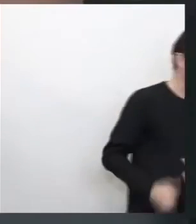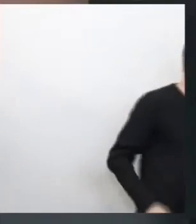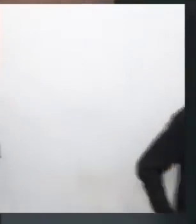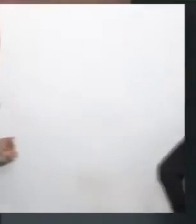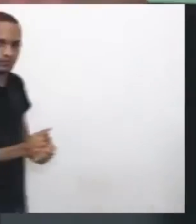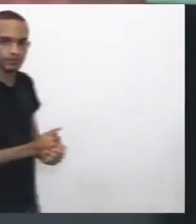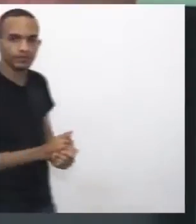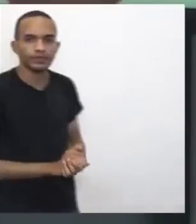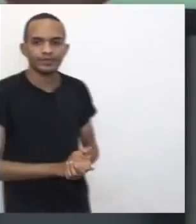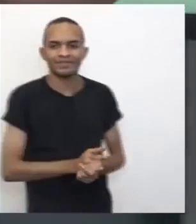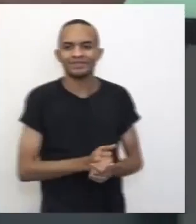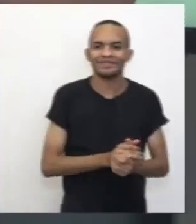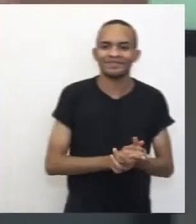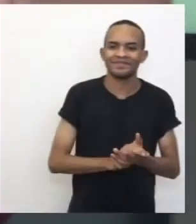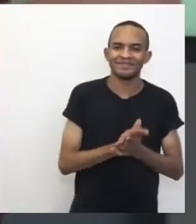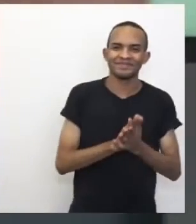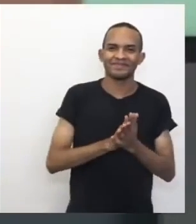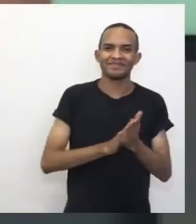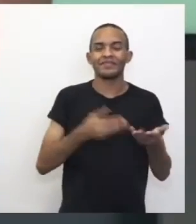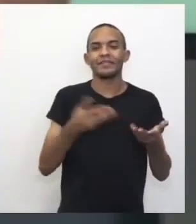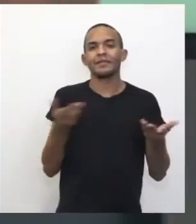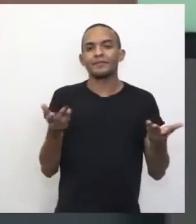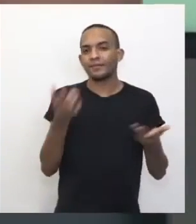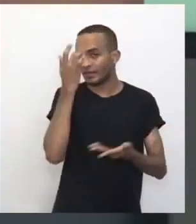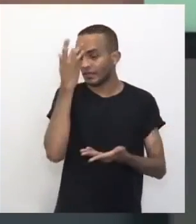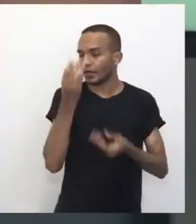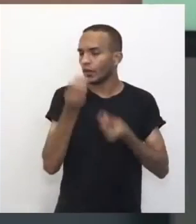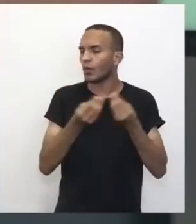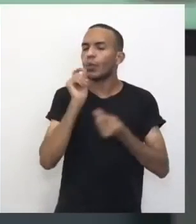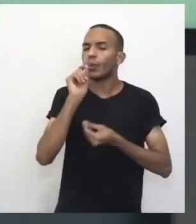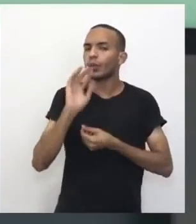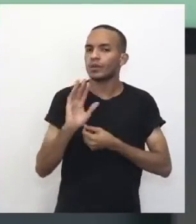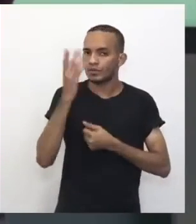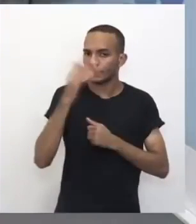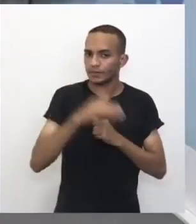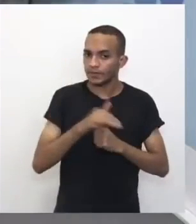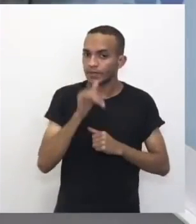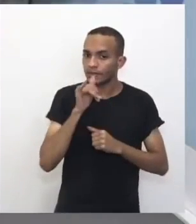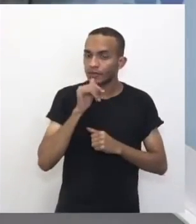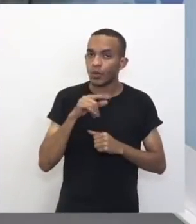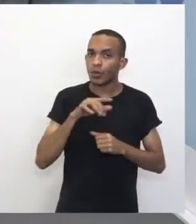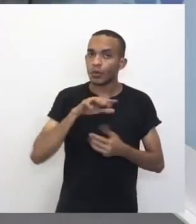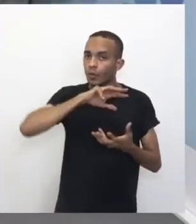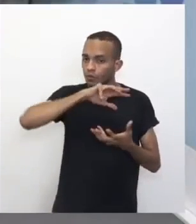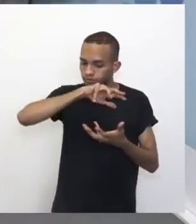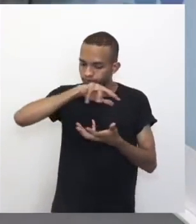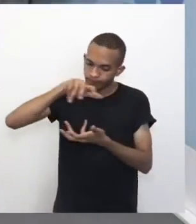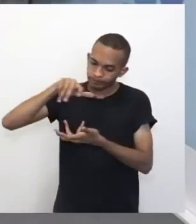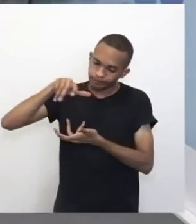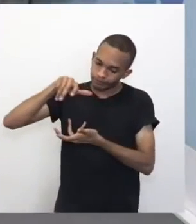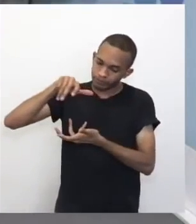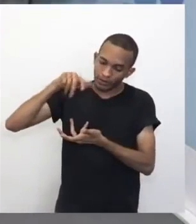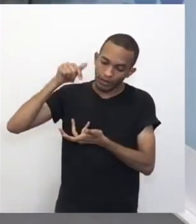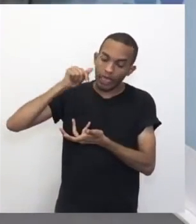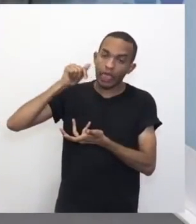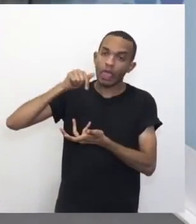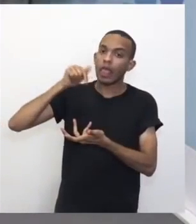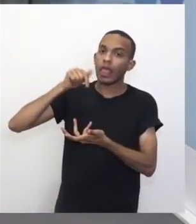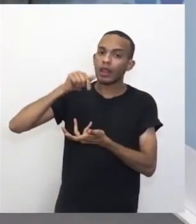grande para facilitar. O que acontece? O nosso planeta, ele não é